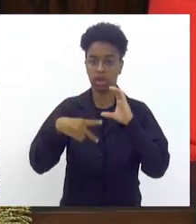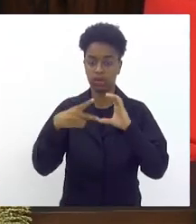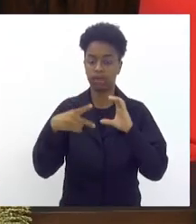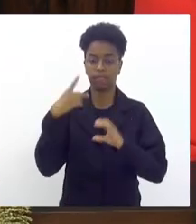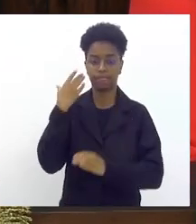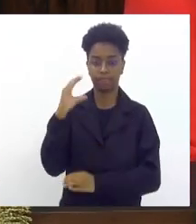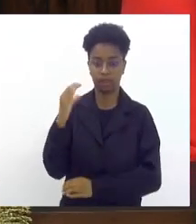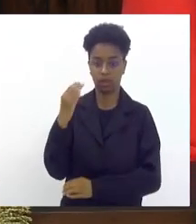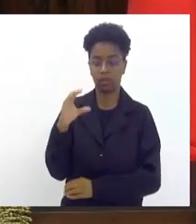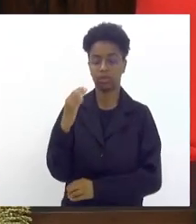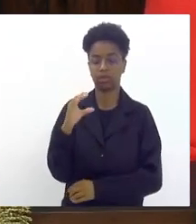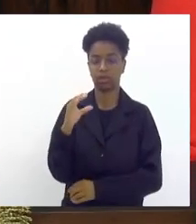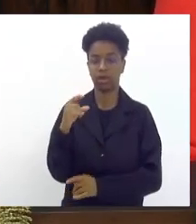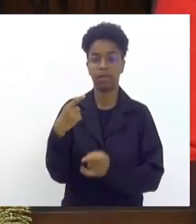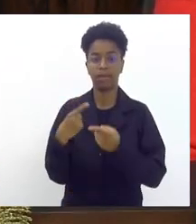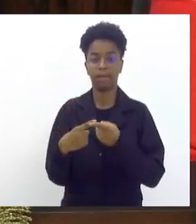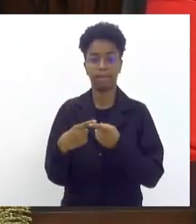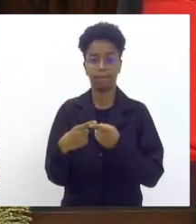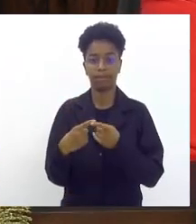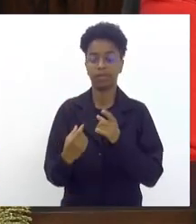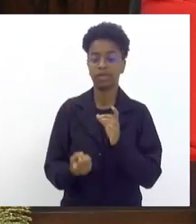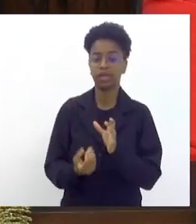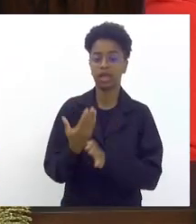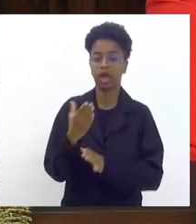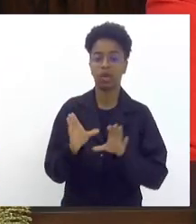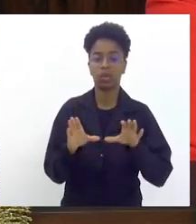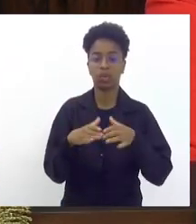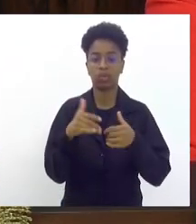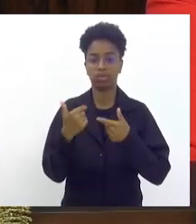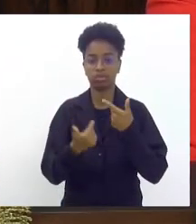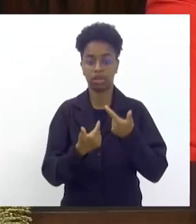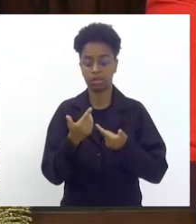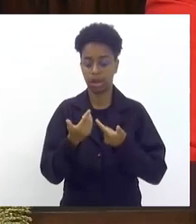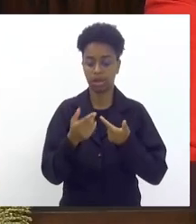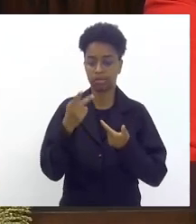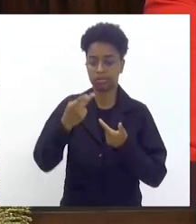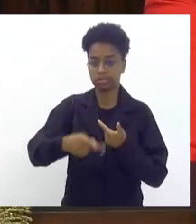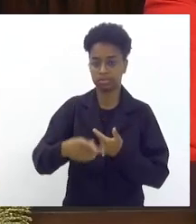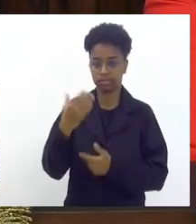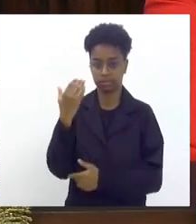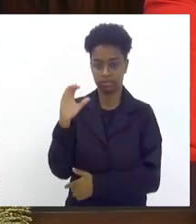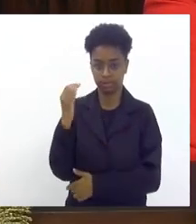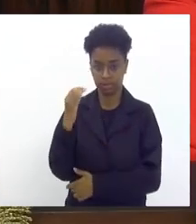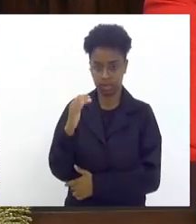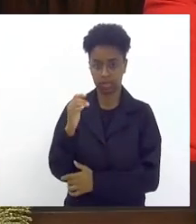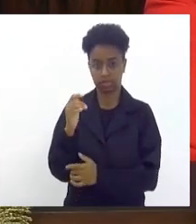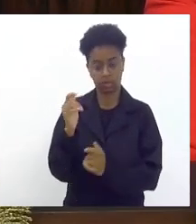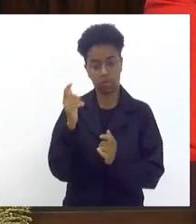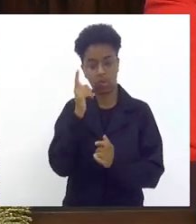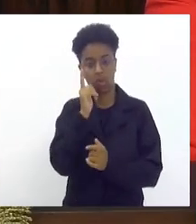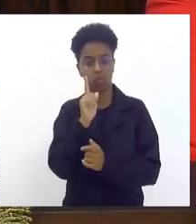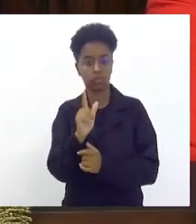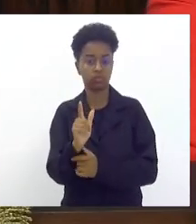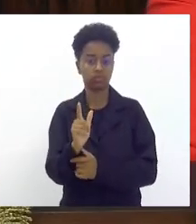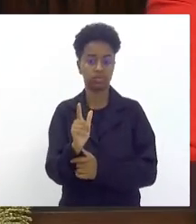Niterói que participaram uma frente parlamentar municipal que vai possibilitar